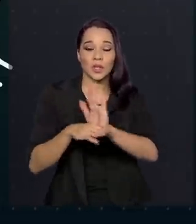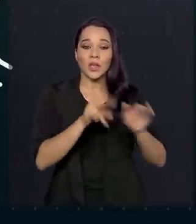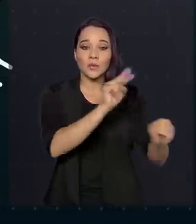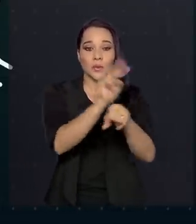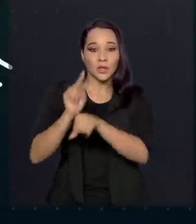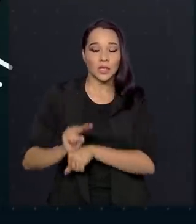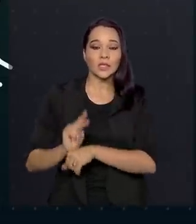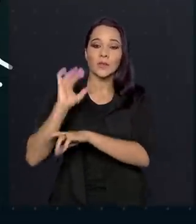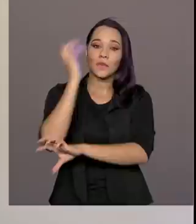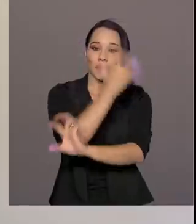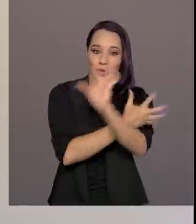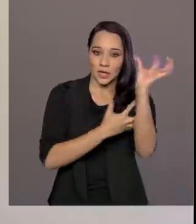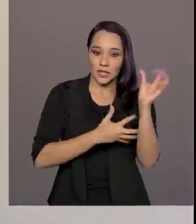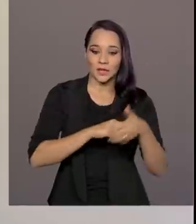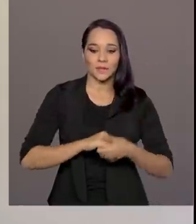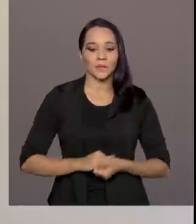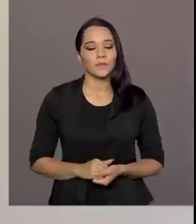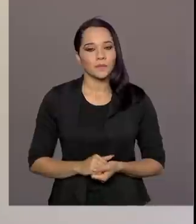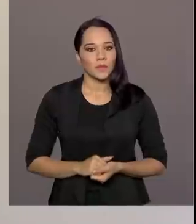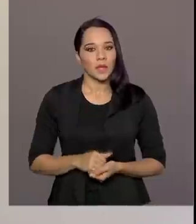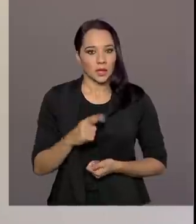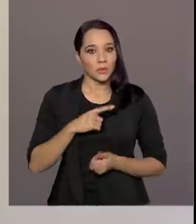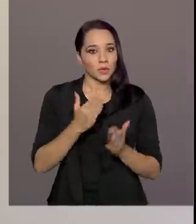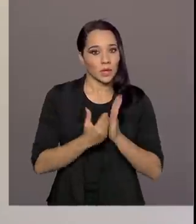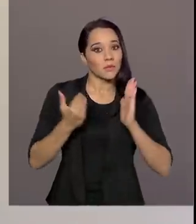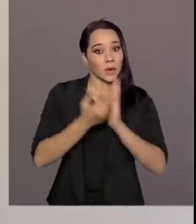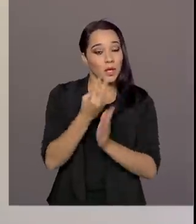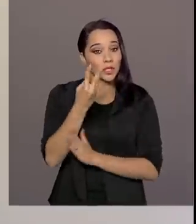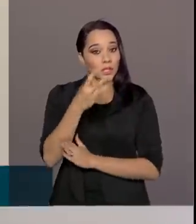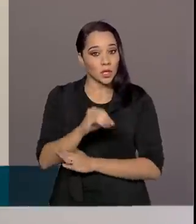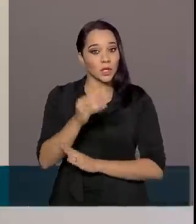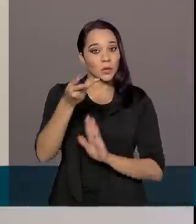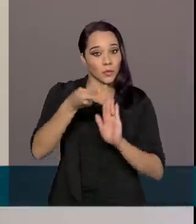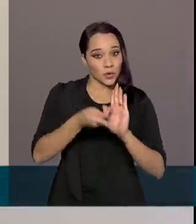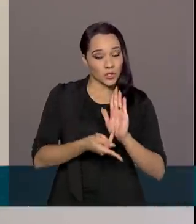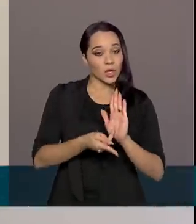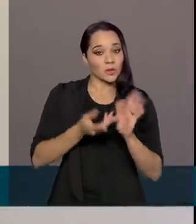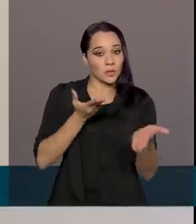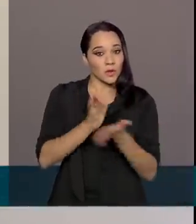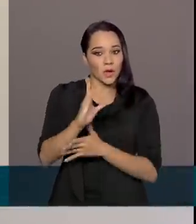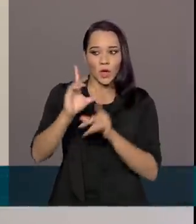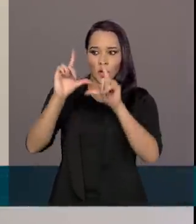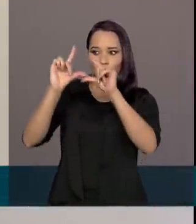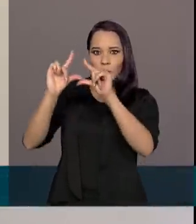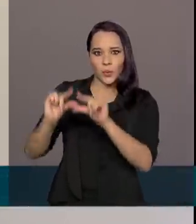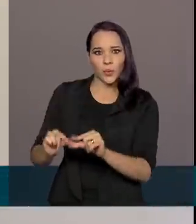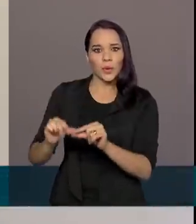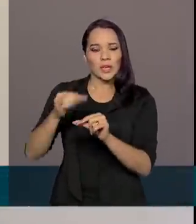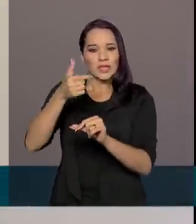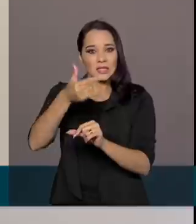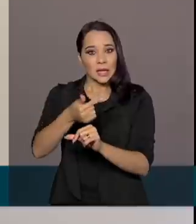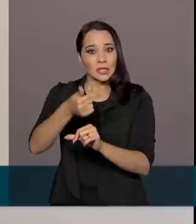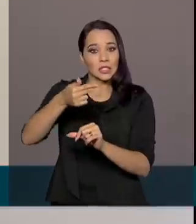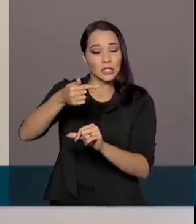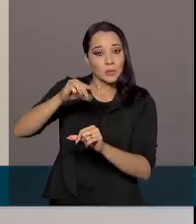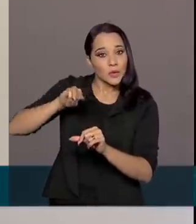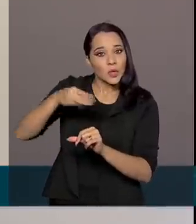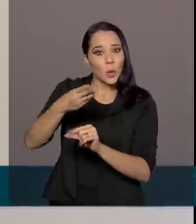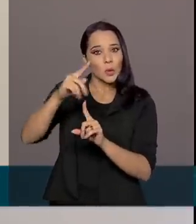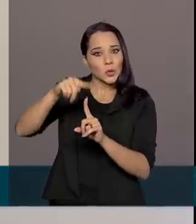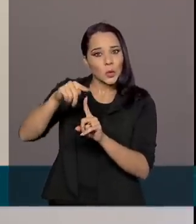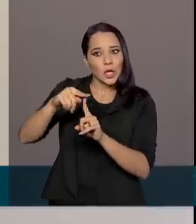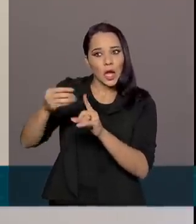preservação da floresta. Tem mais de 30 projetos aprovados que já reduziram mais de 7 milhões de toneladas de CO2 no